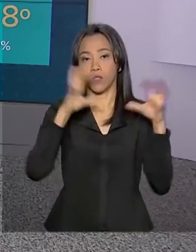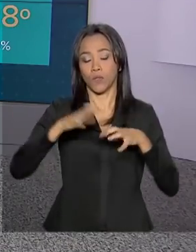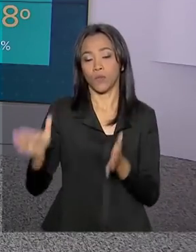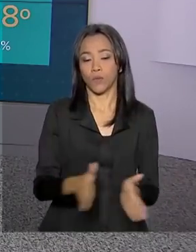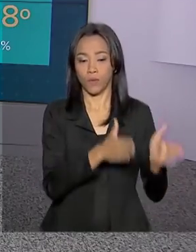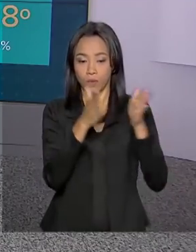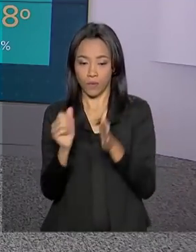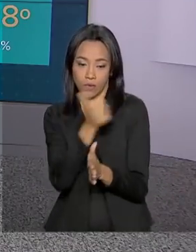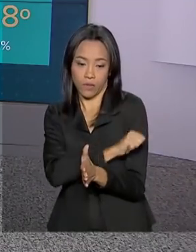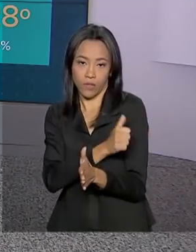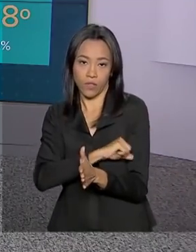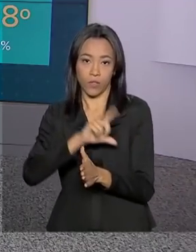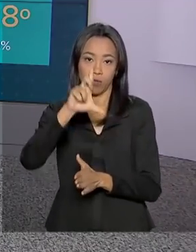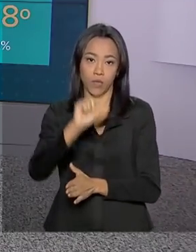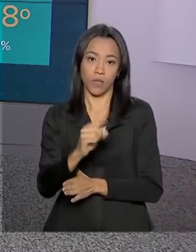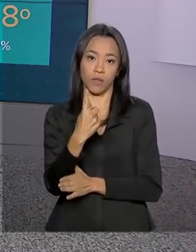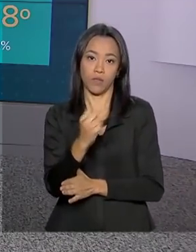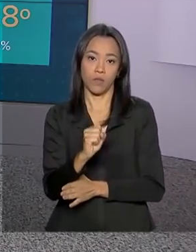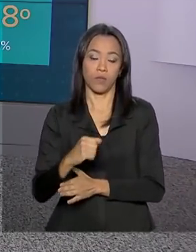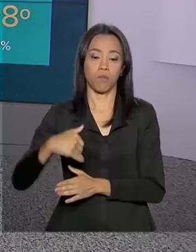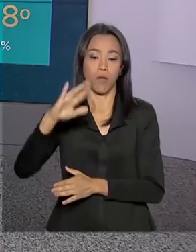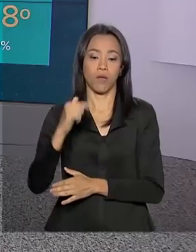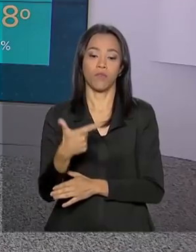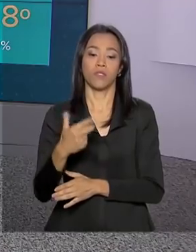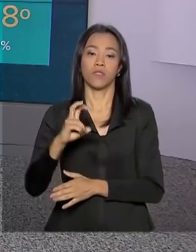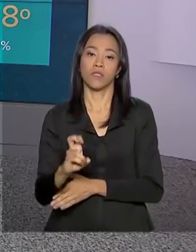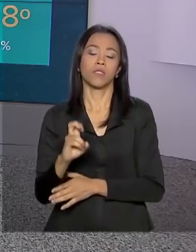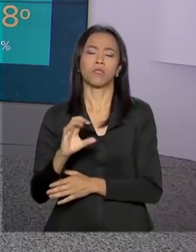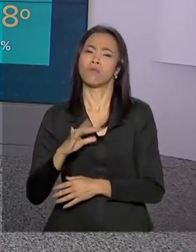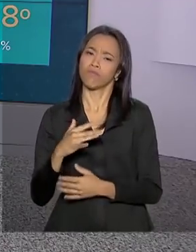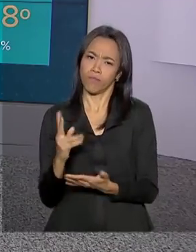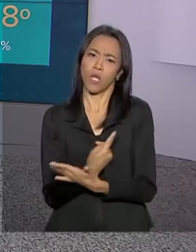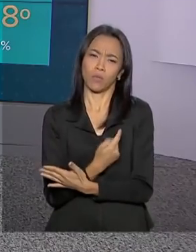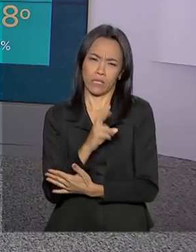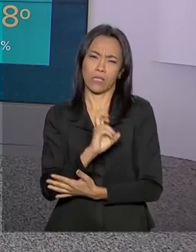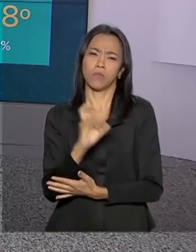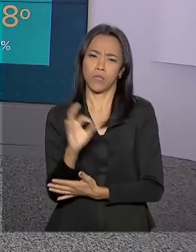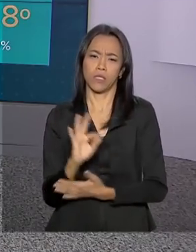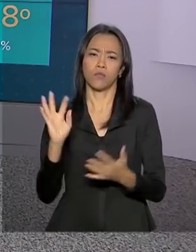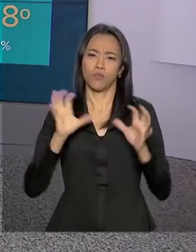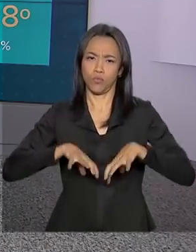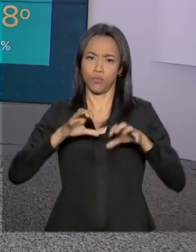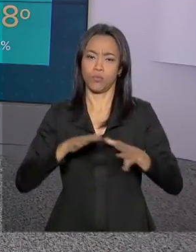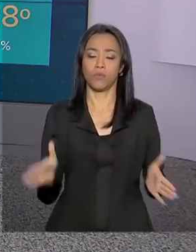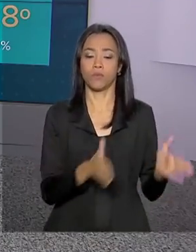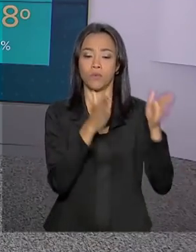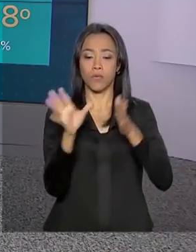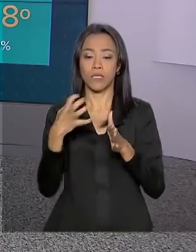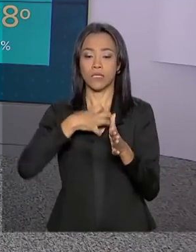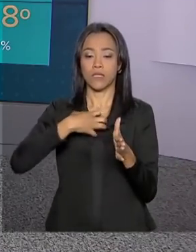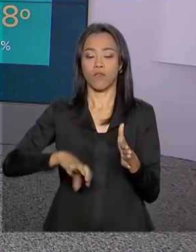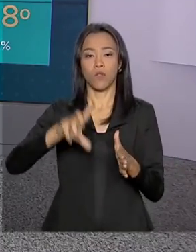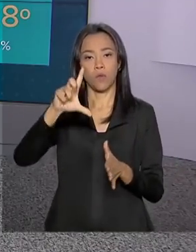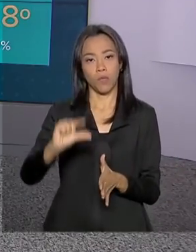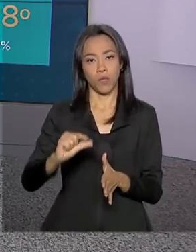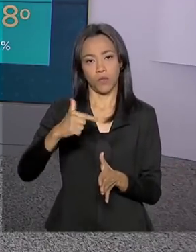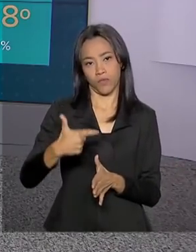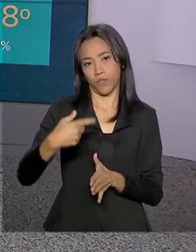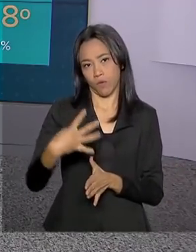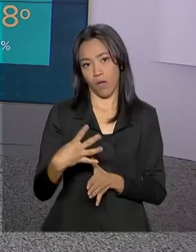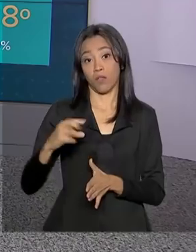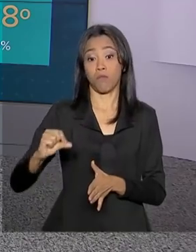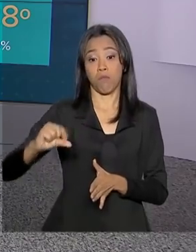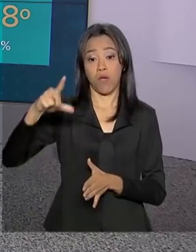mínima de 18, máxima de 25 graus, 5% de possibilidade de chuva. E em Salvador, mínima de 24, máxima de